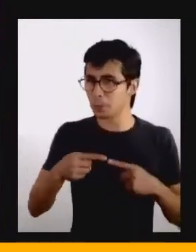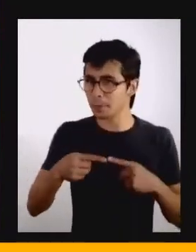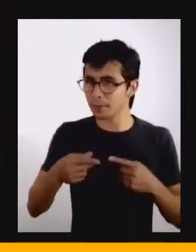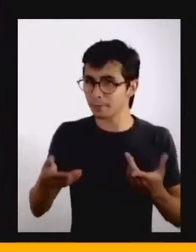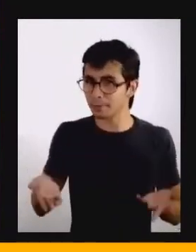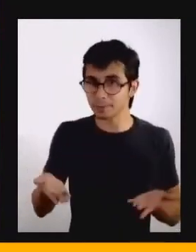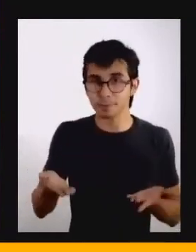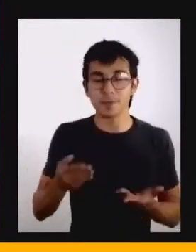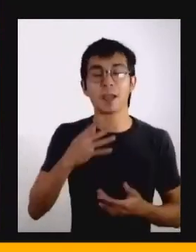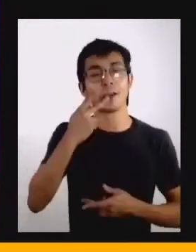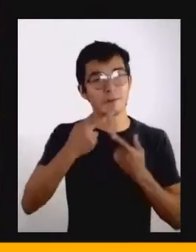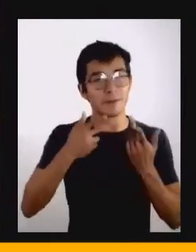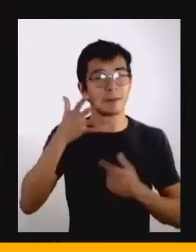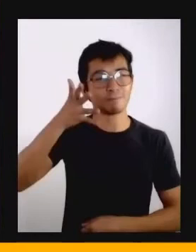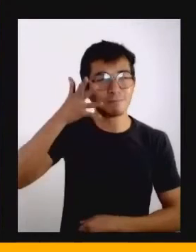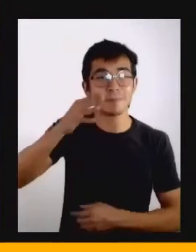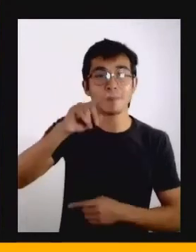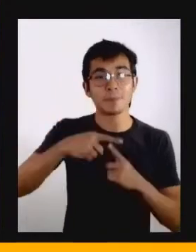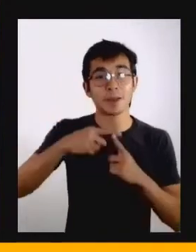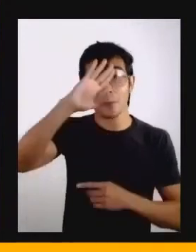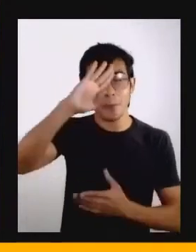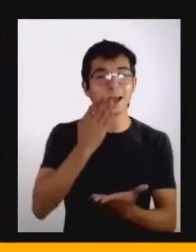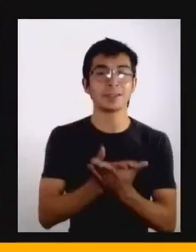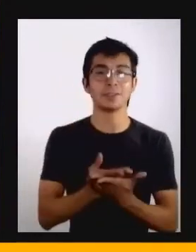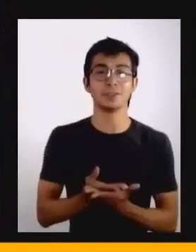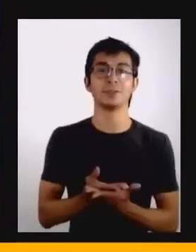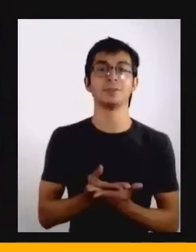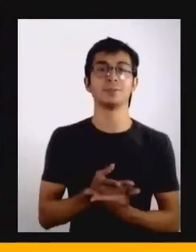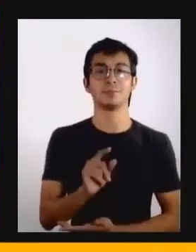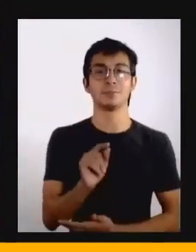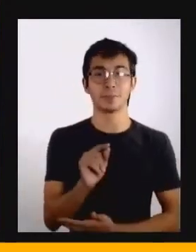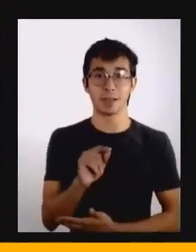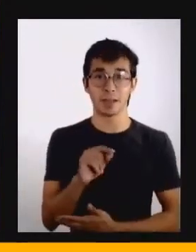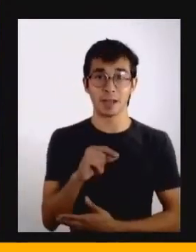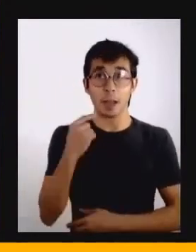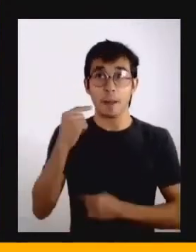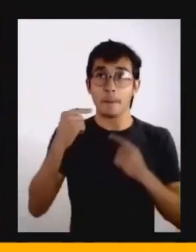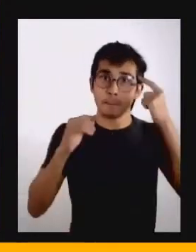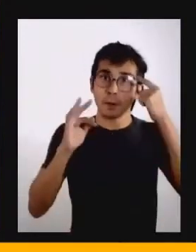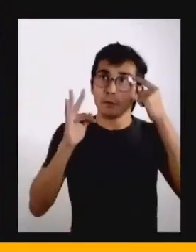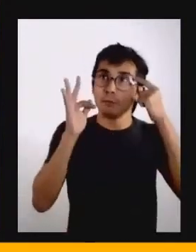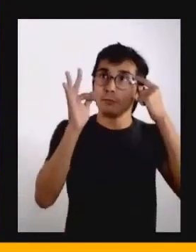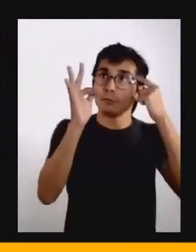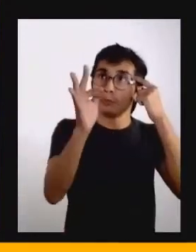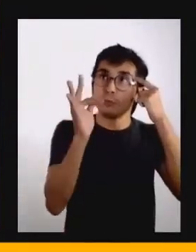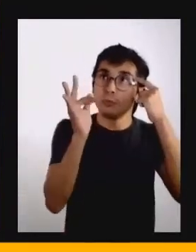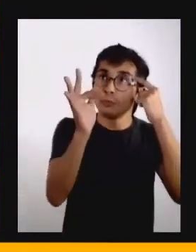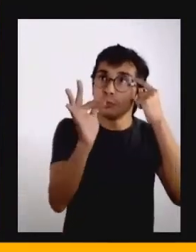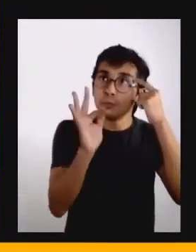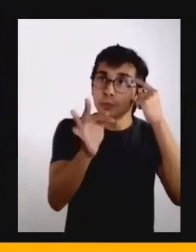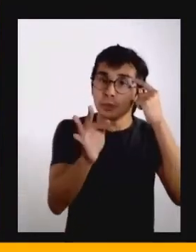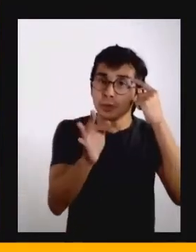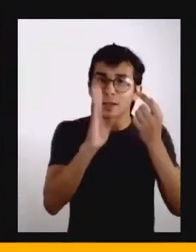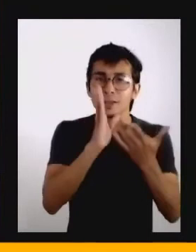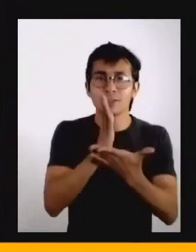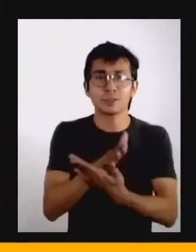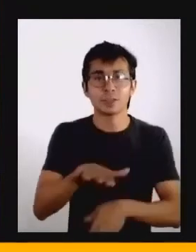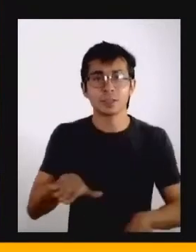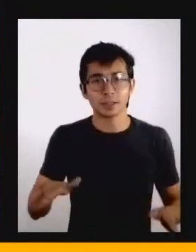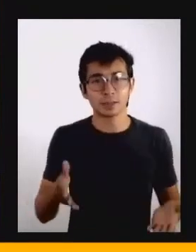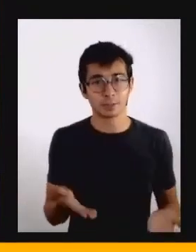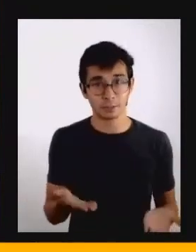já se passou o tempo da gente ficar buscando previsões do destino. Essa é a hora da gente